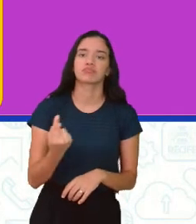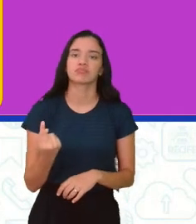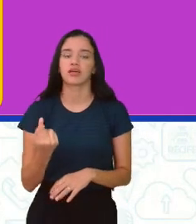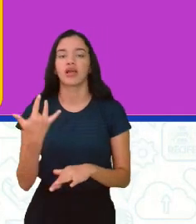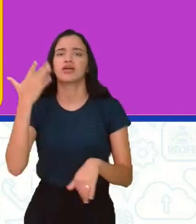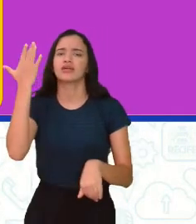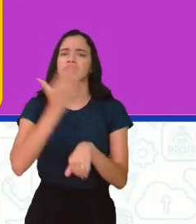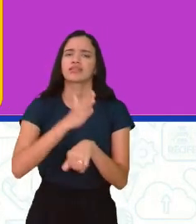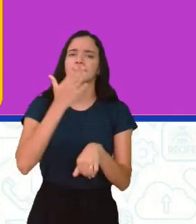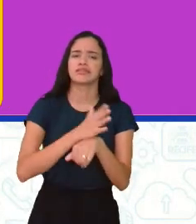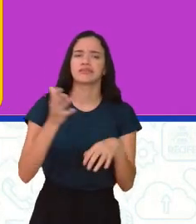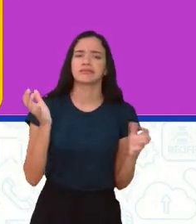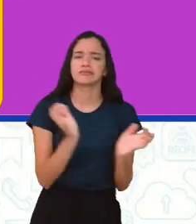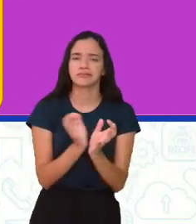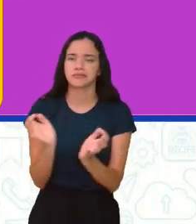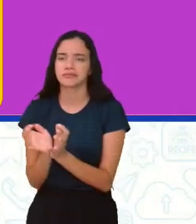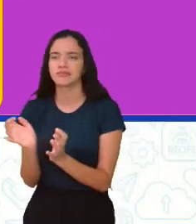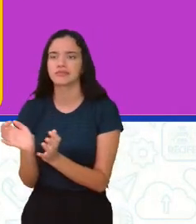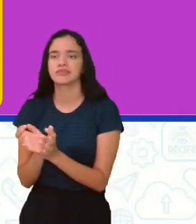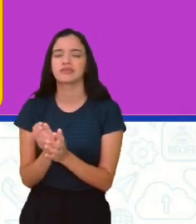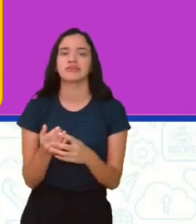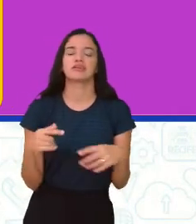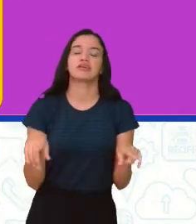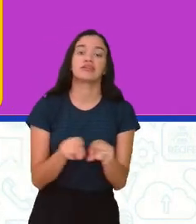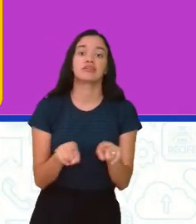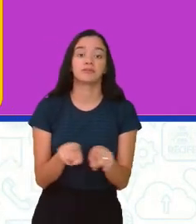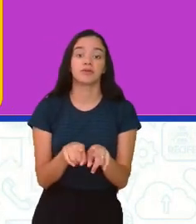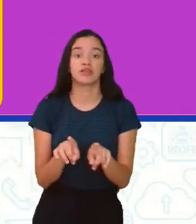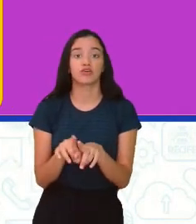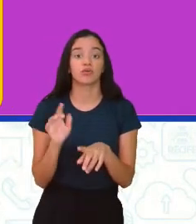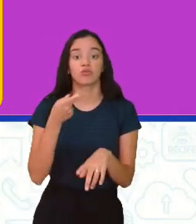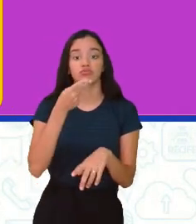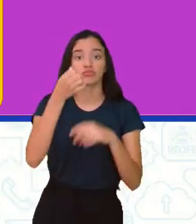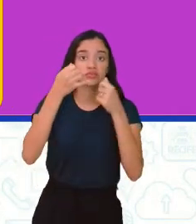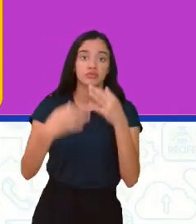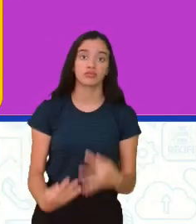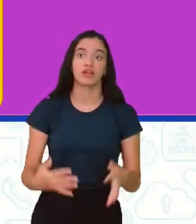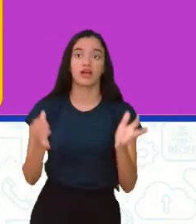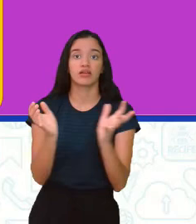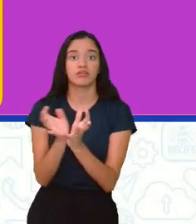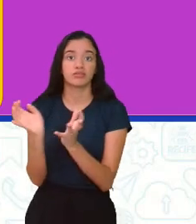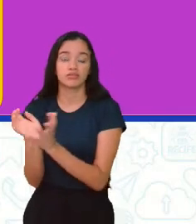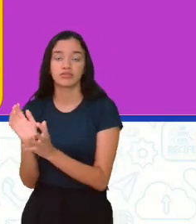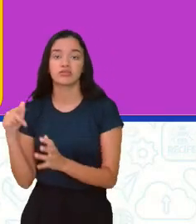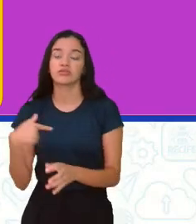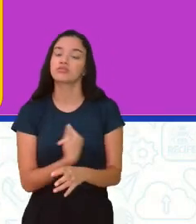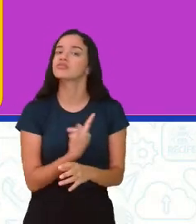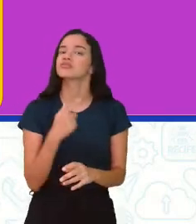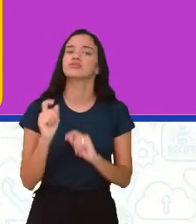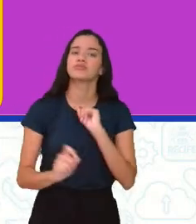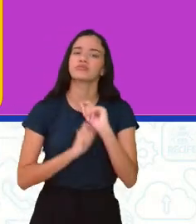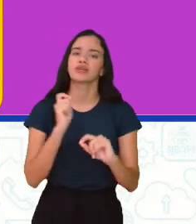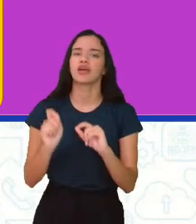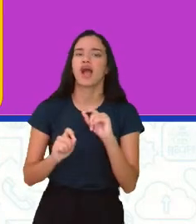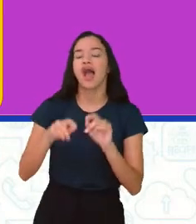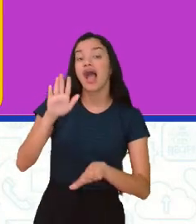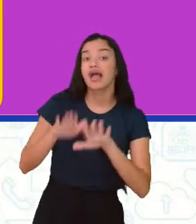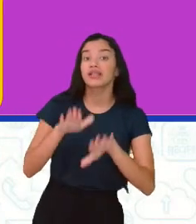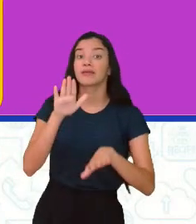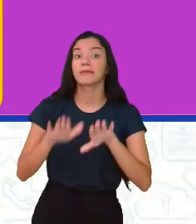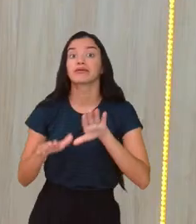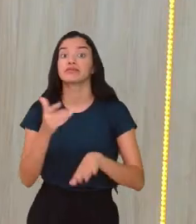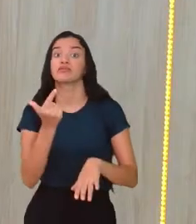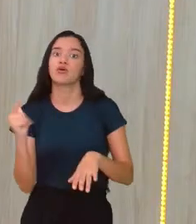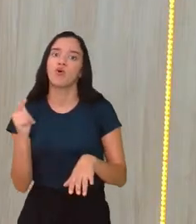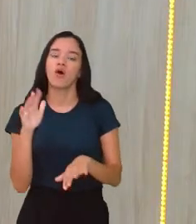embora treine coletivamente. Quando a gente fala de modalidades coletivas, a gente tá falando aí de depender do